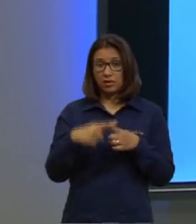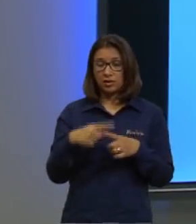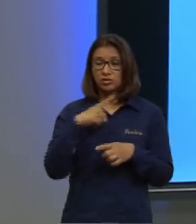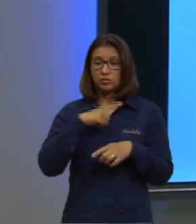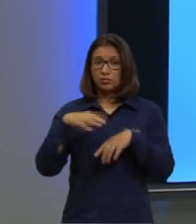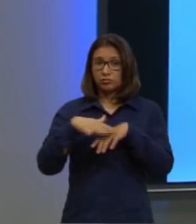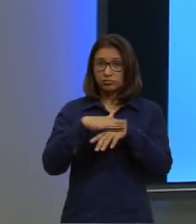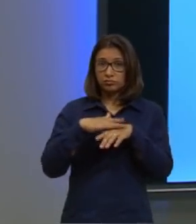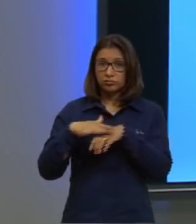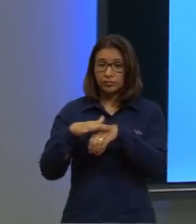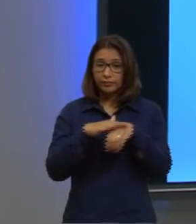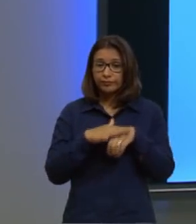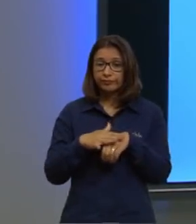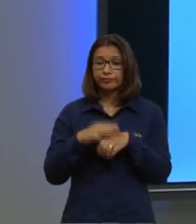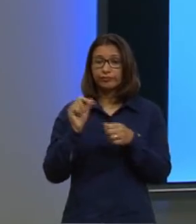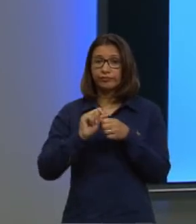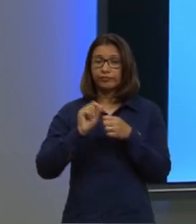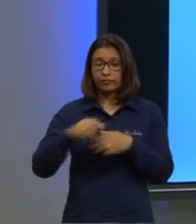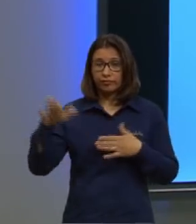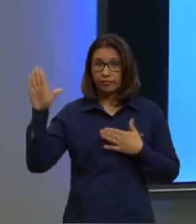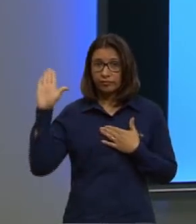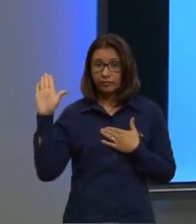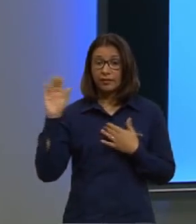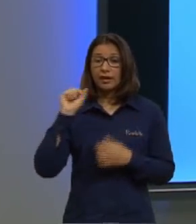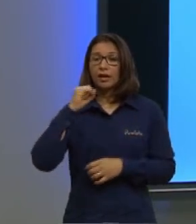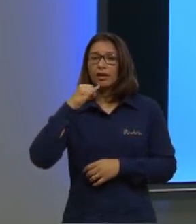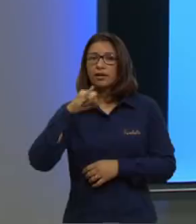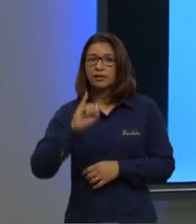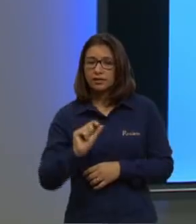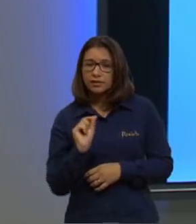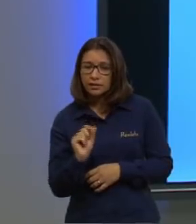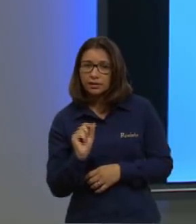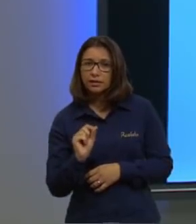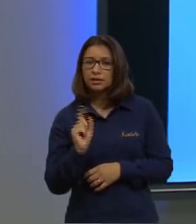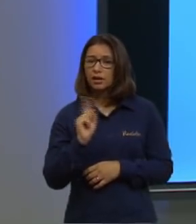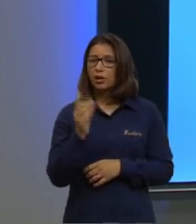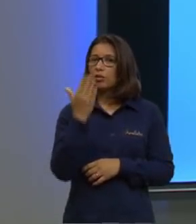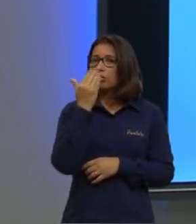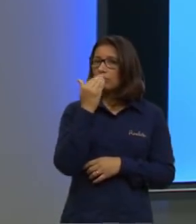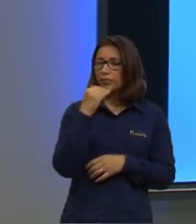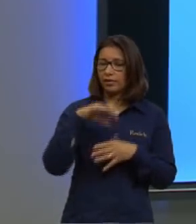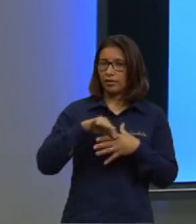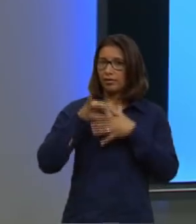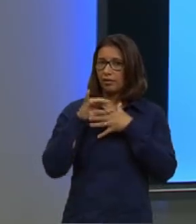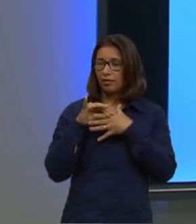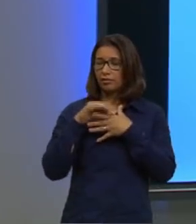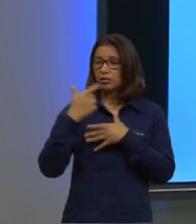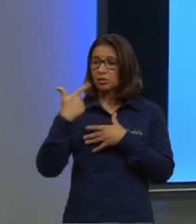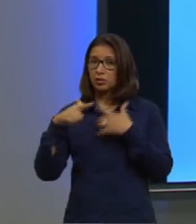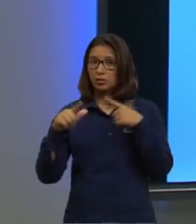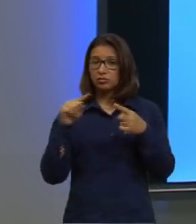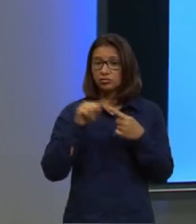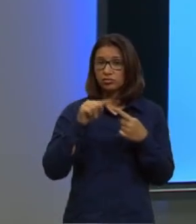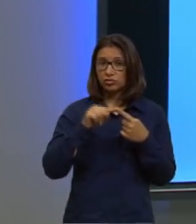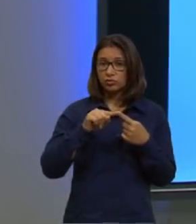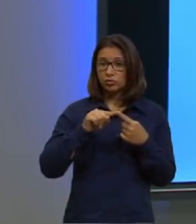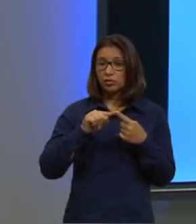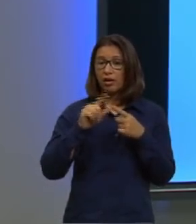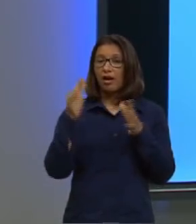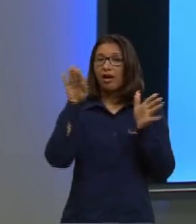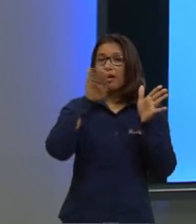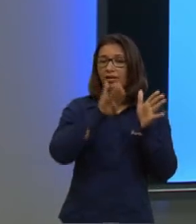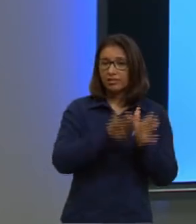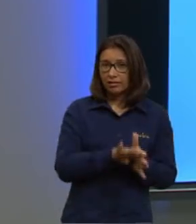fizeram uma promessa que constituiu em não comer carne e derivados até que a peste fosse